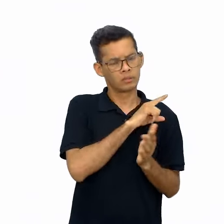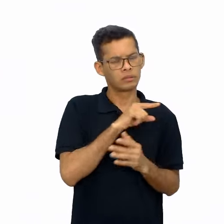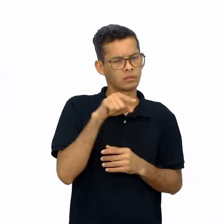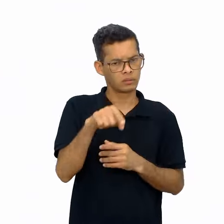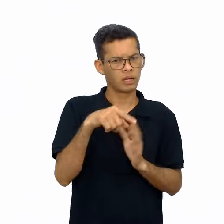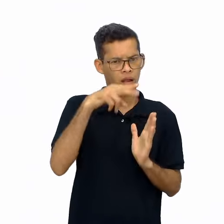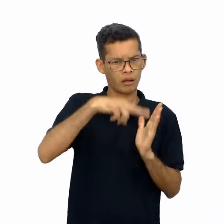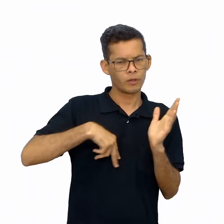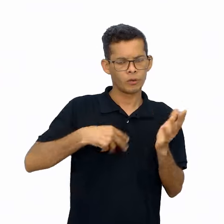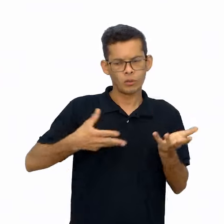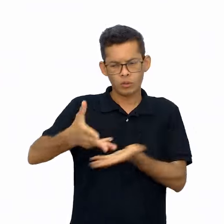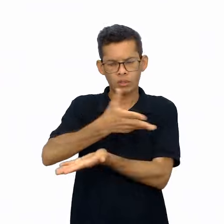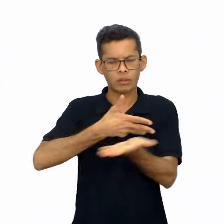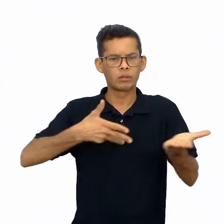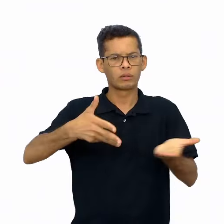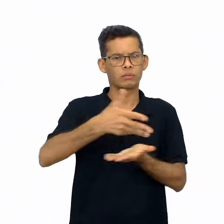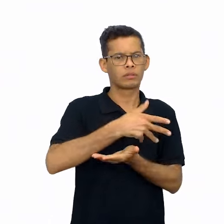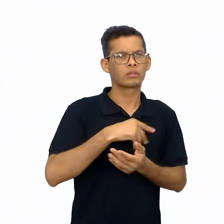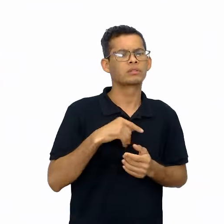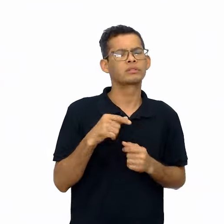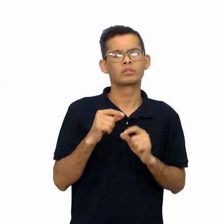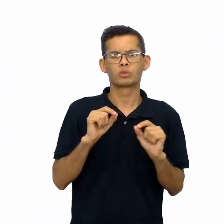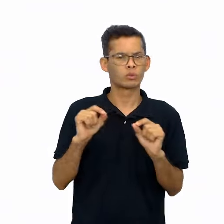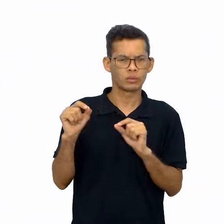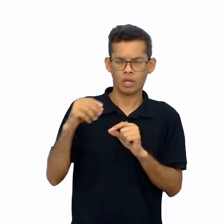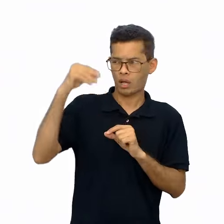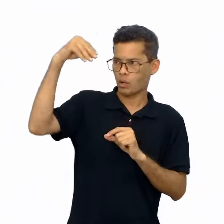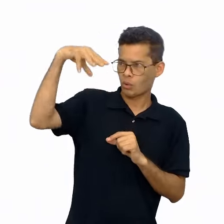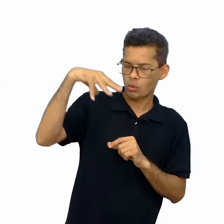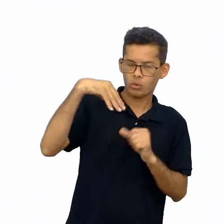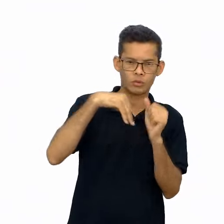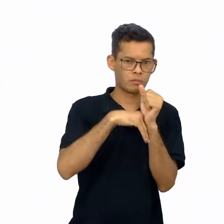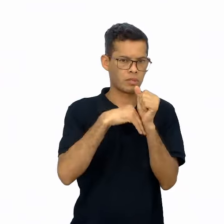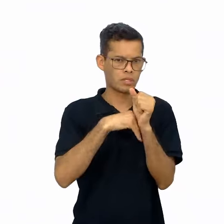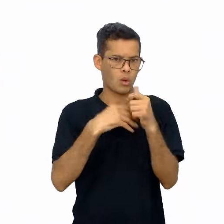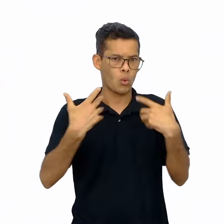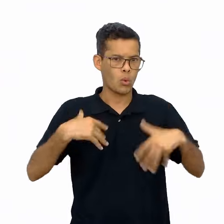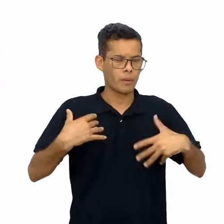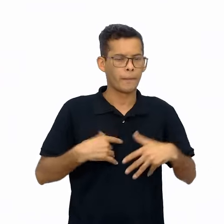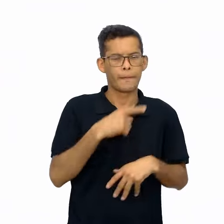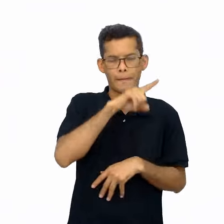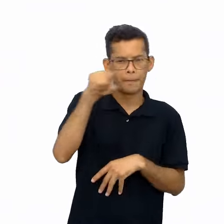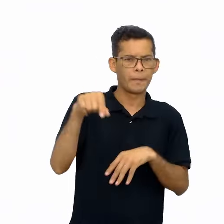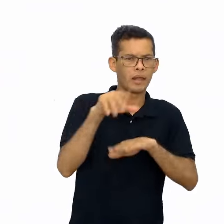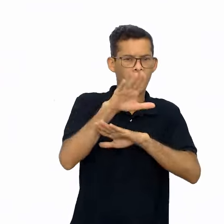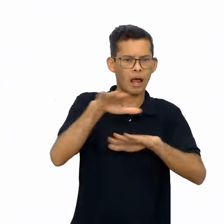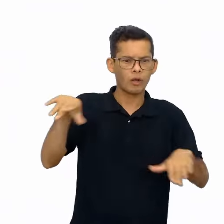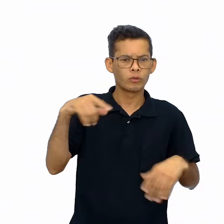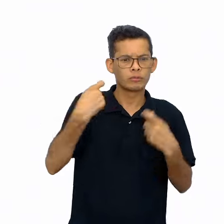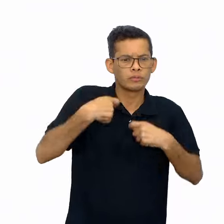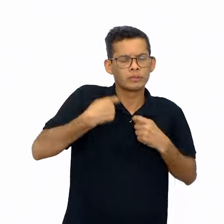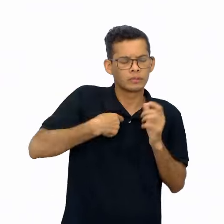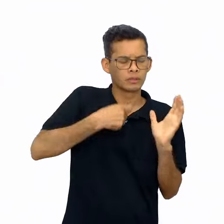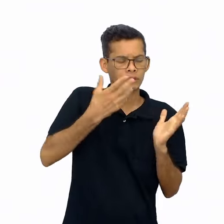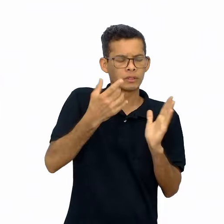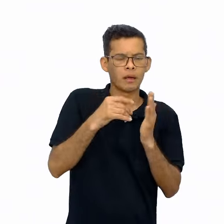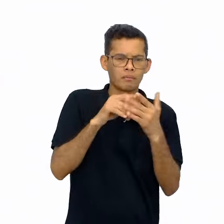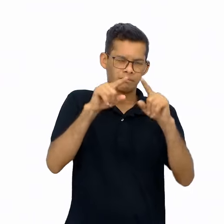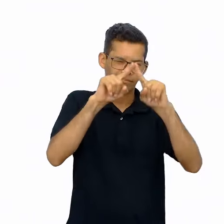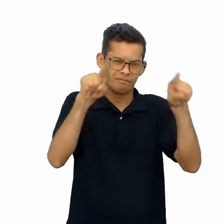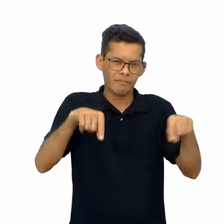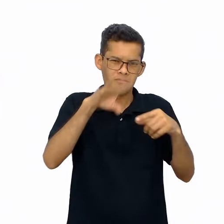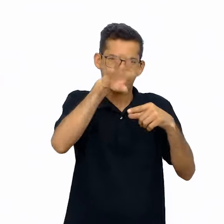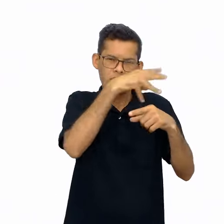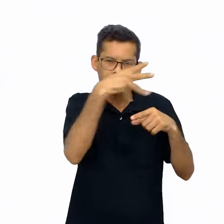colaborativa, a luz misteriosa, os estudantes deverão preencher individualmente o quadro cujas questões exigem